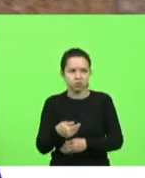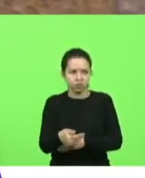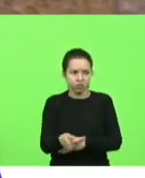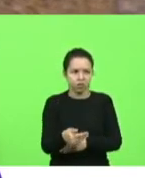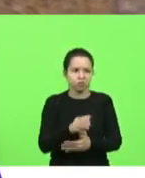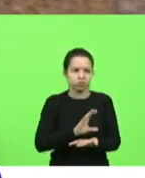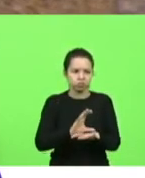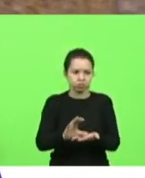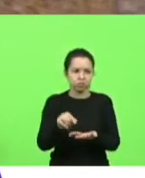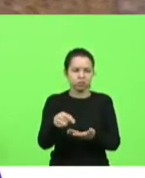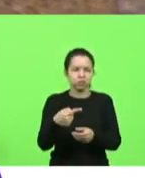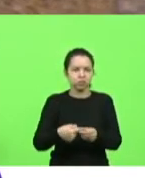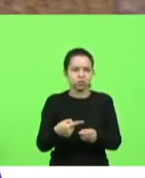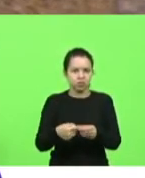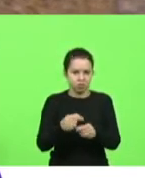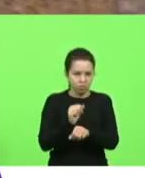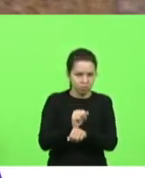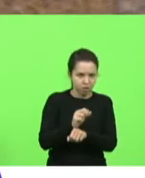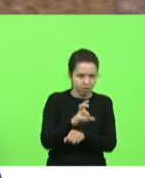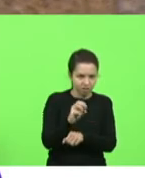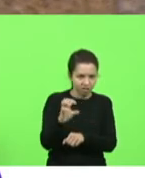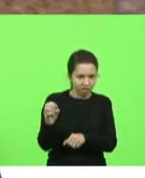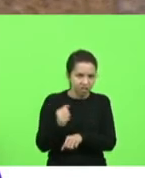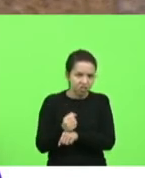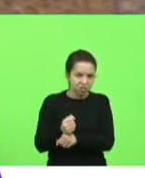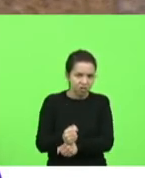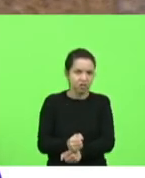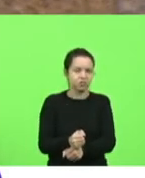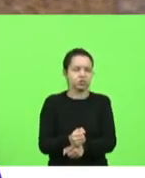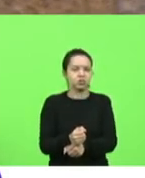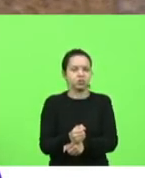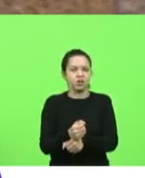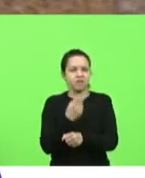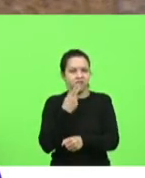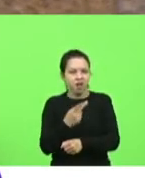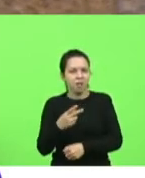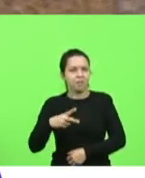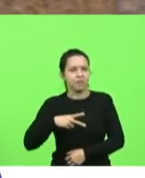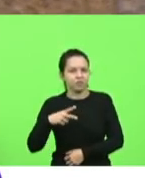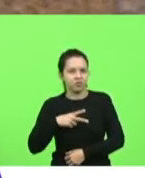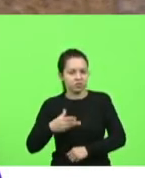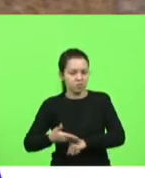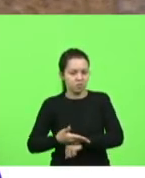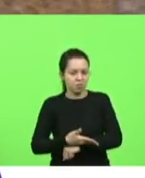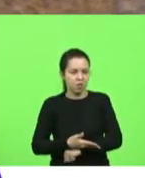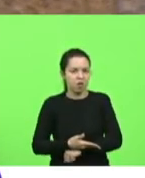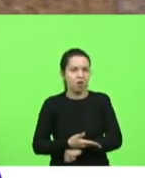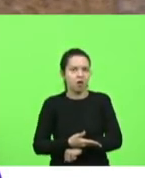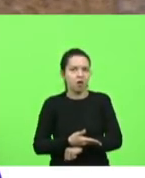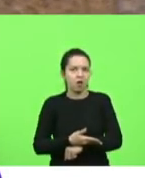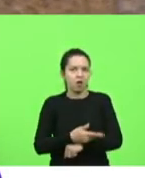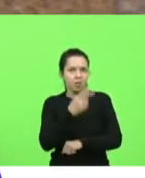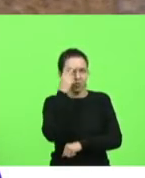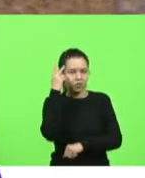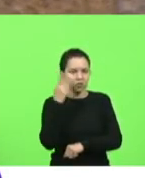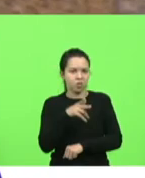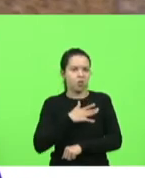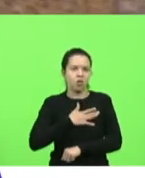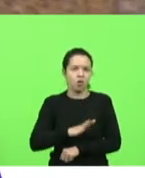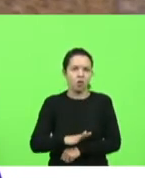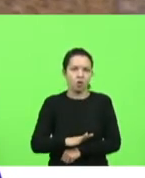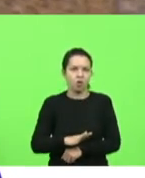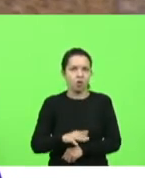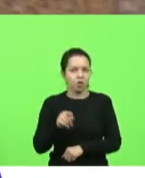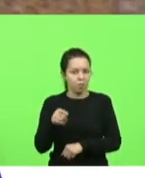cidade o está esperando mais 500 anos aí quando a fala de privatização de porto ainda tem quem se arrepia o porto ali no meu